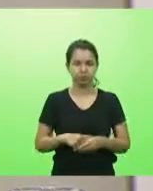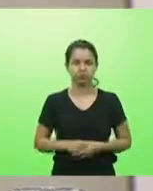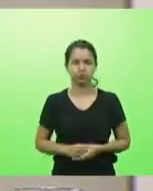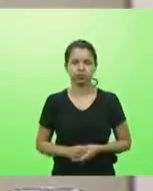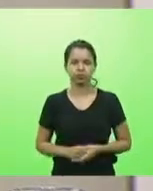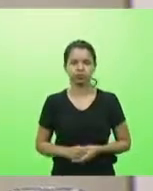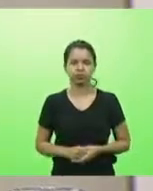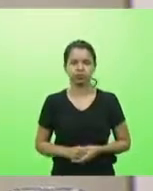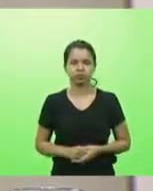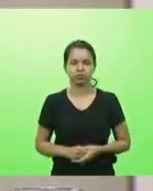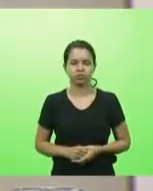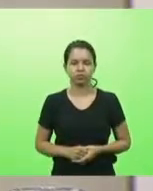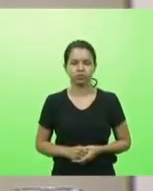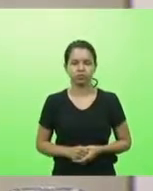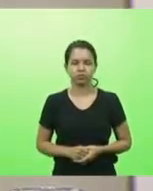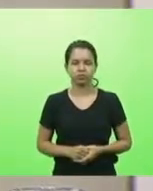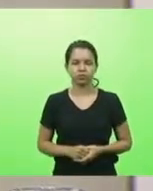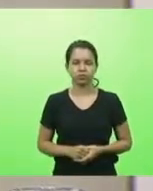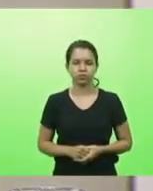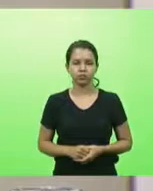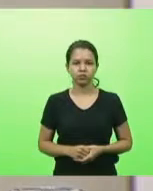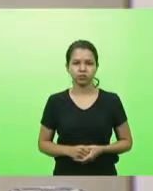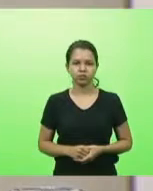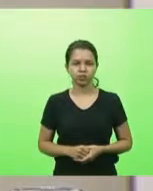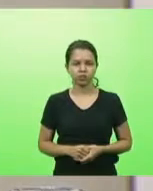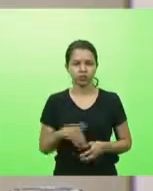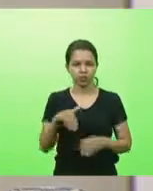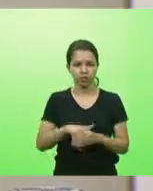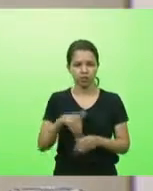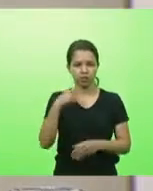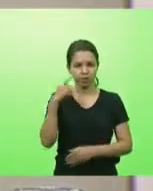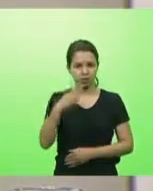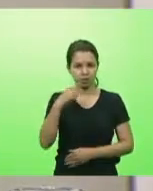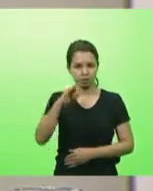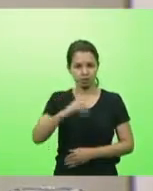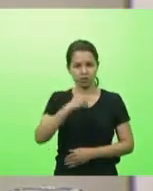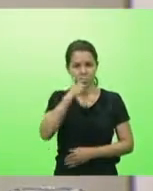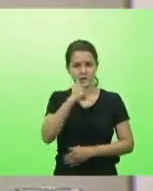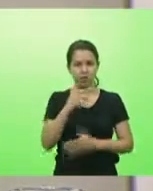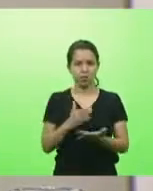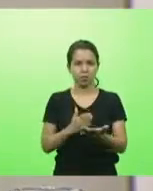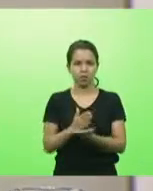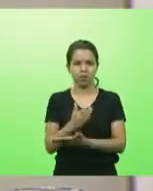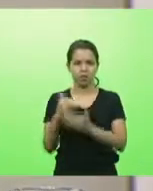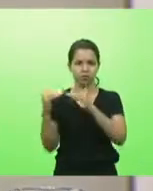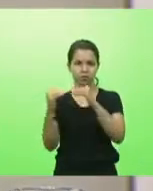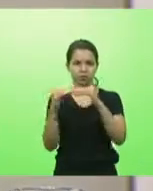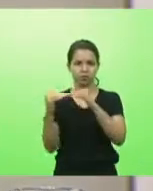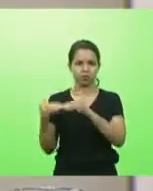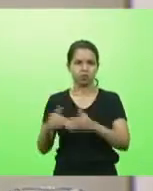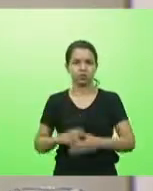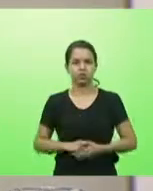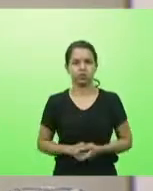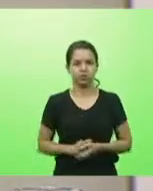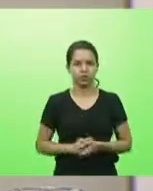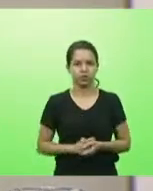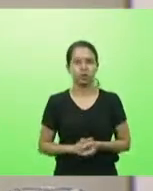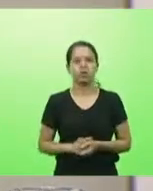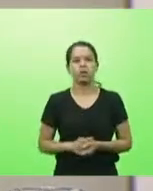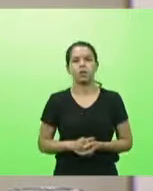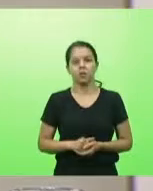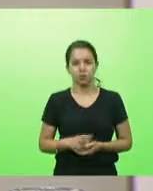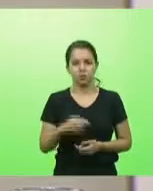permaneçam como se encontra. Com o voto do deputado Gery, aprovado por unanimidade. Moção 92, autor deputado João Amin,